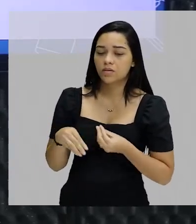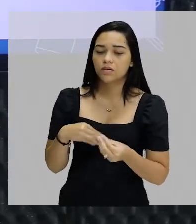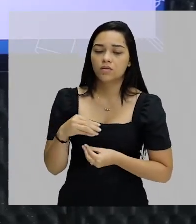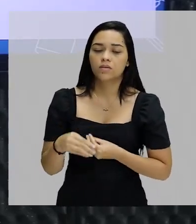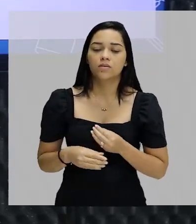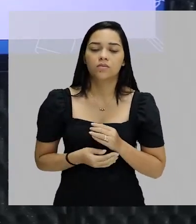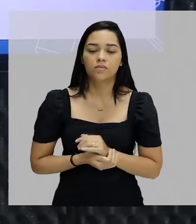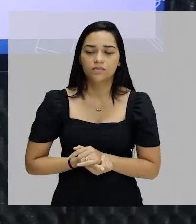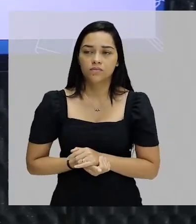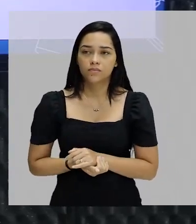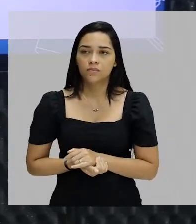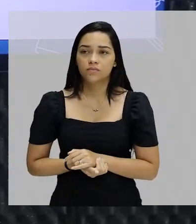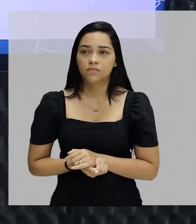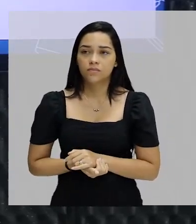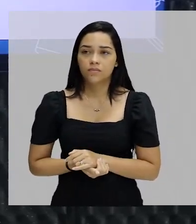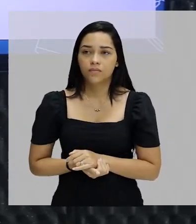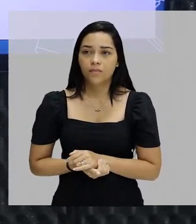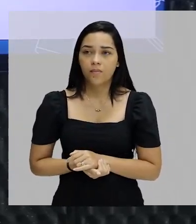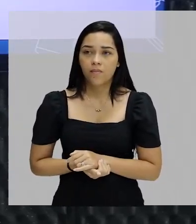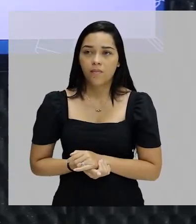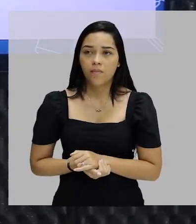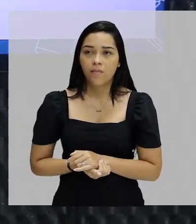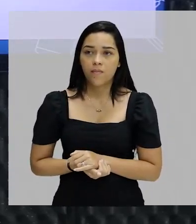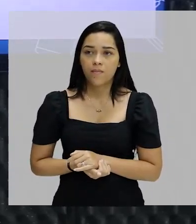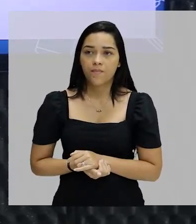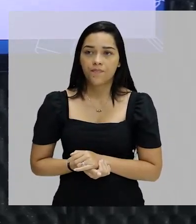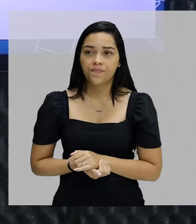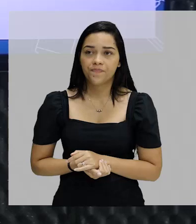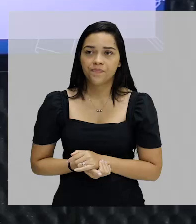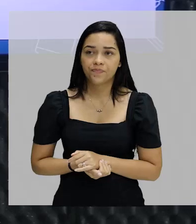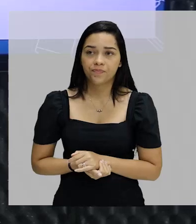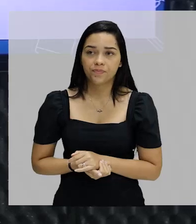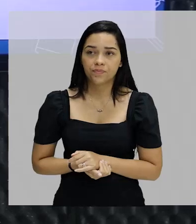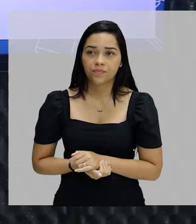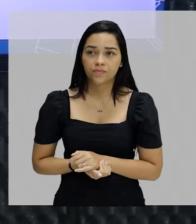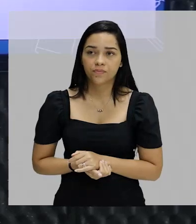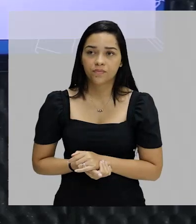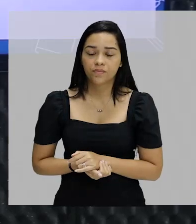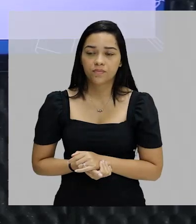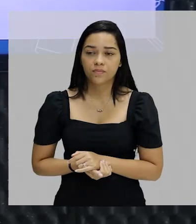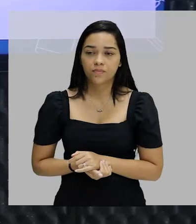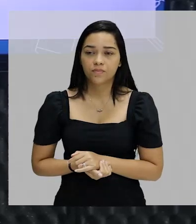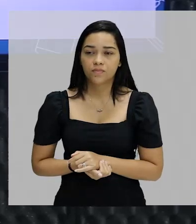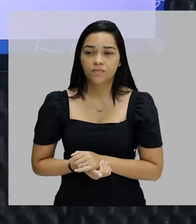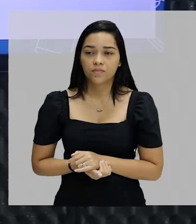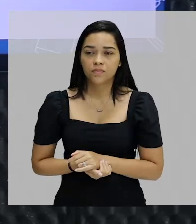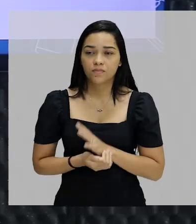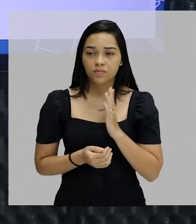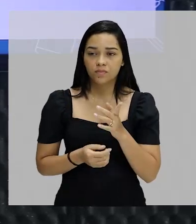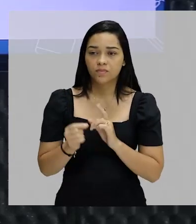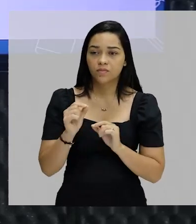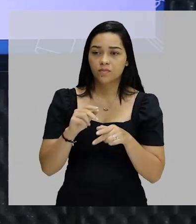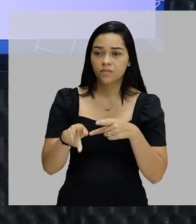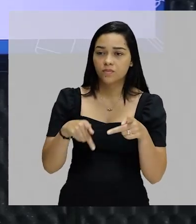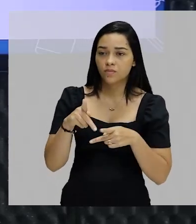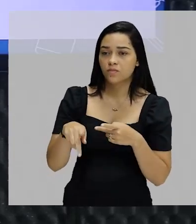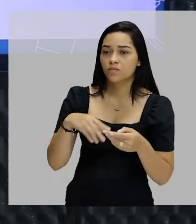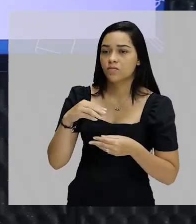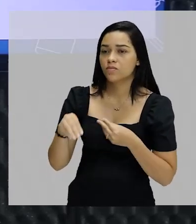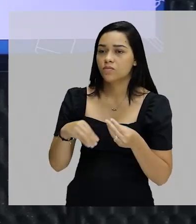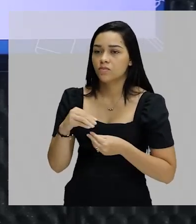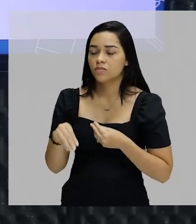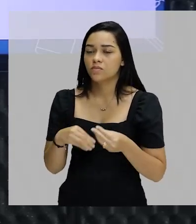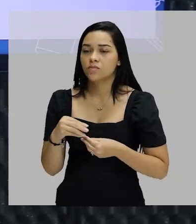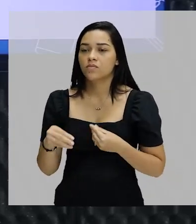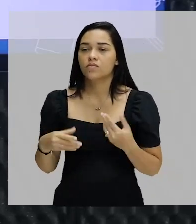a degeneração e a falência da nação por causa da mestiçagem. Como a maioria do nosso povo é miscigenado, nós